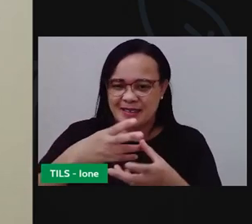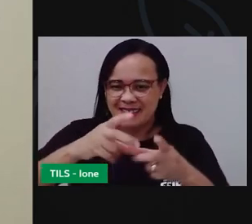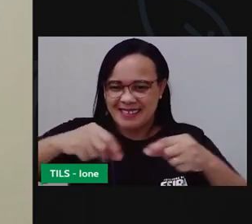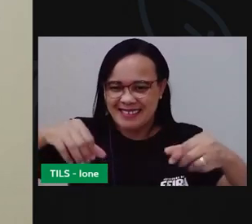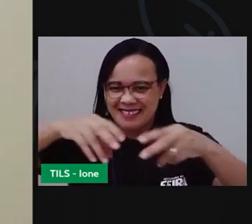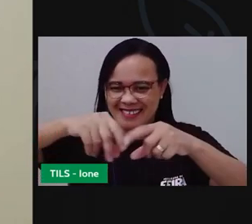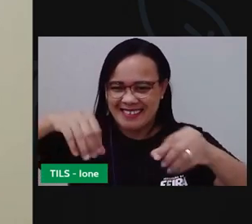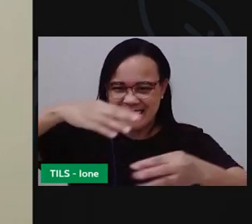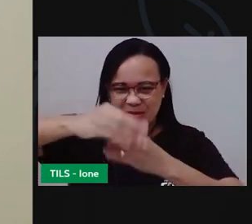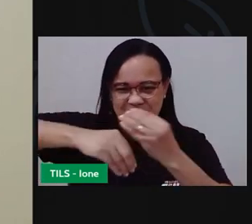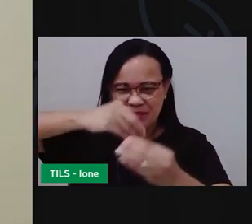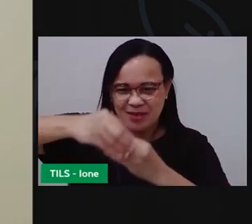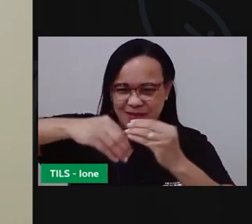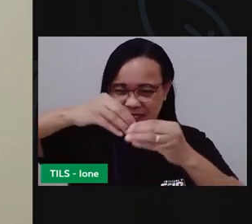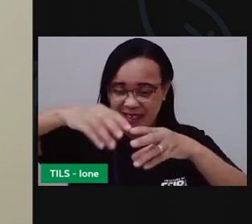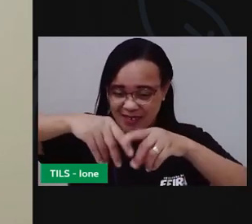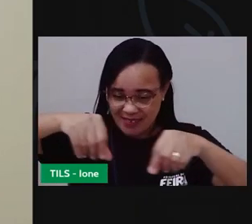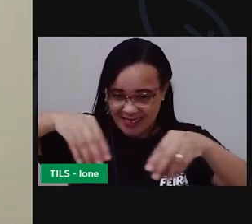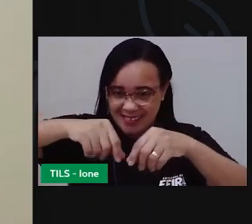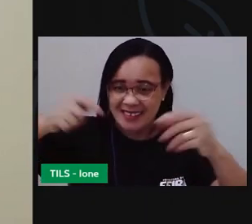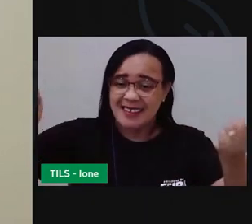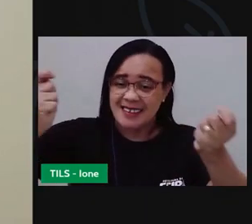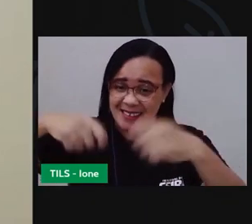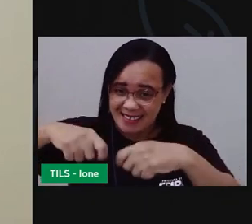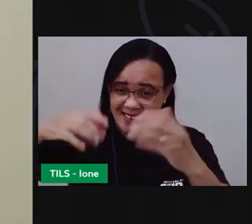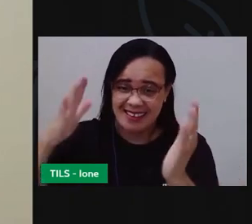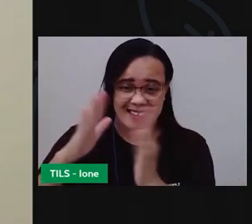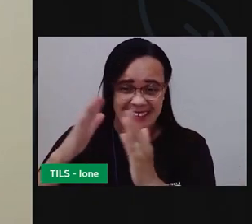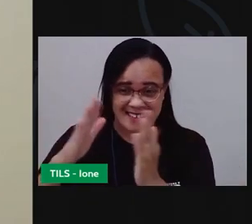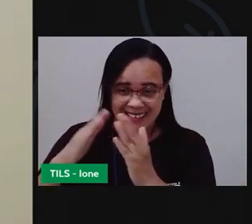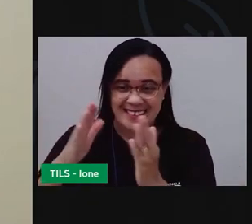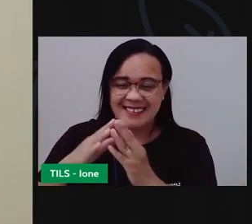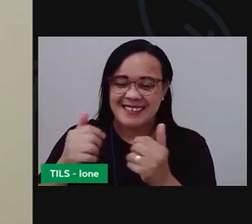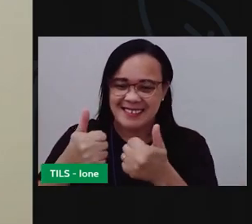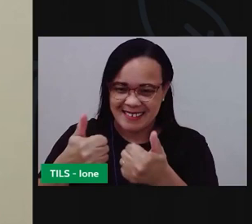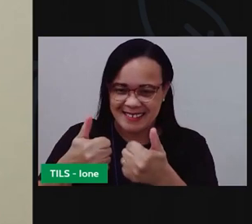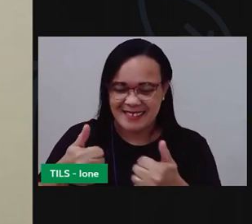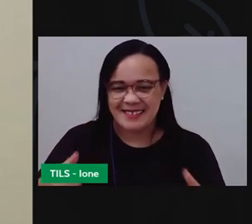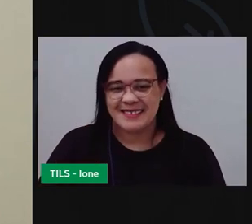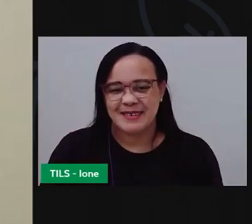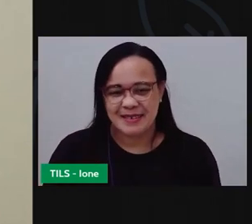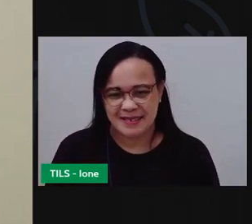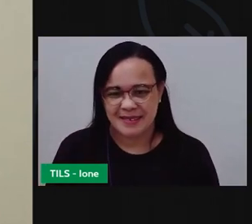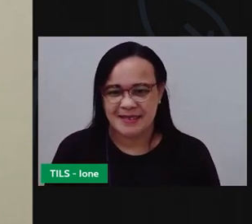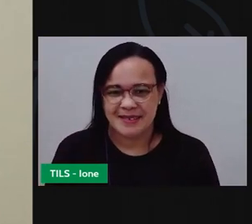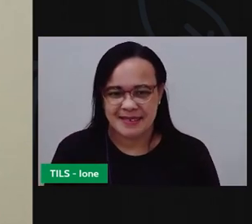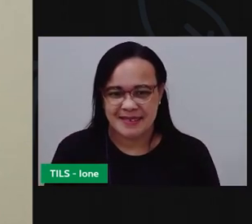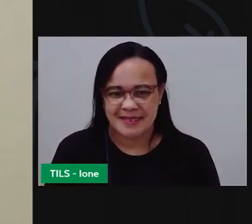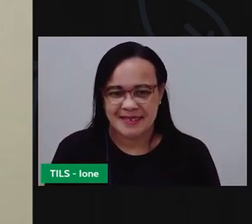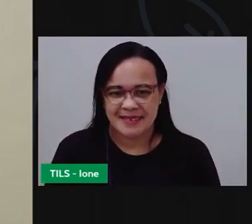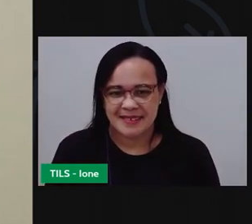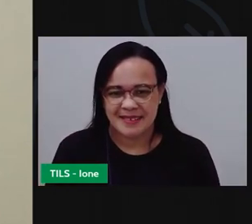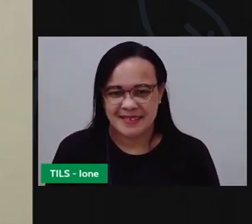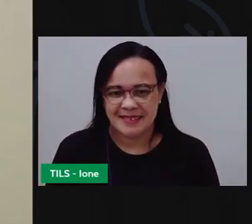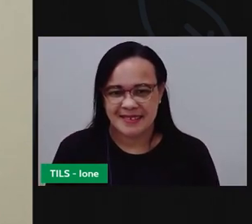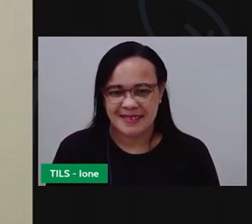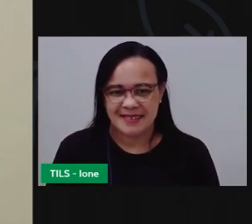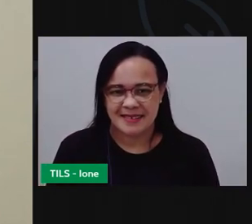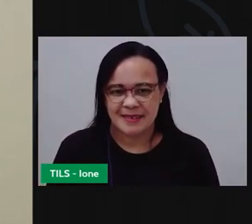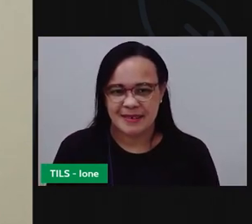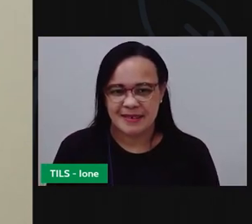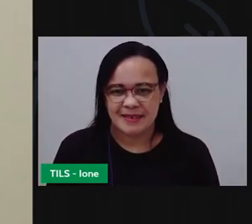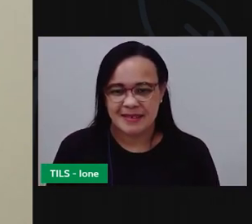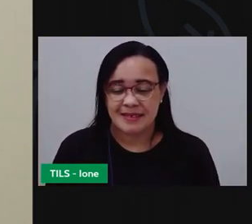plantas da sua casa tá bom agora criança deixa eu